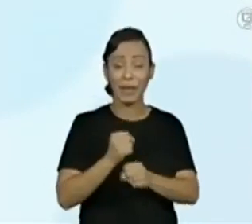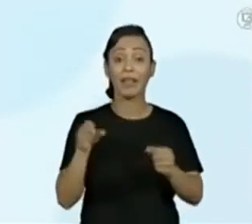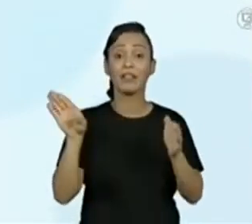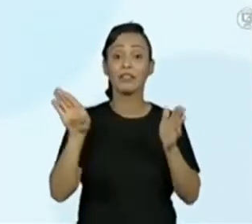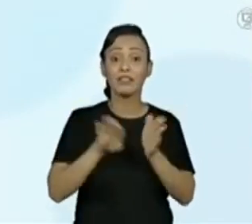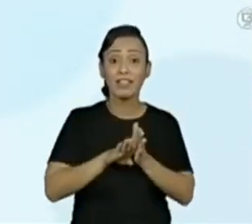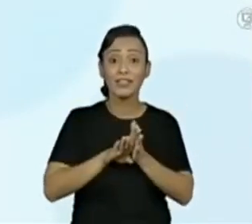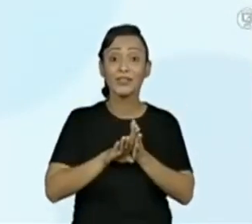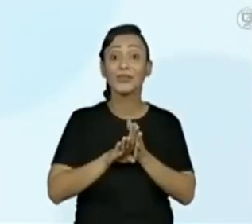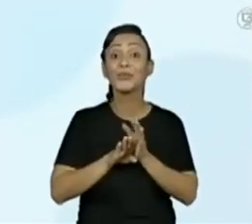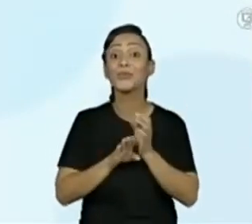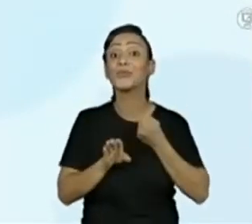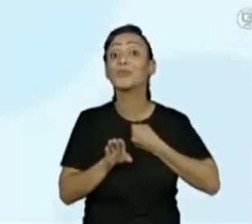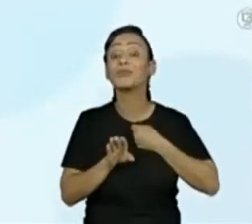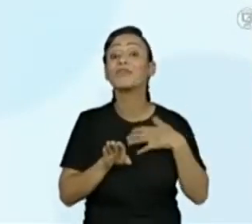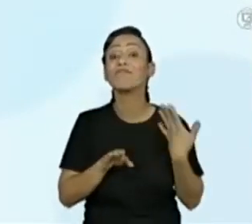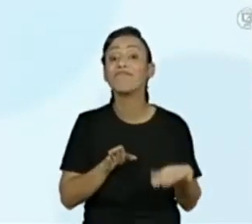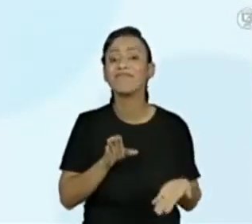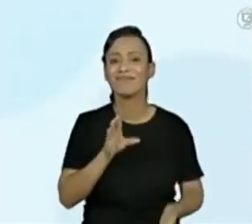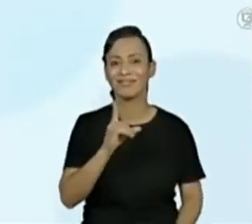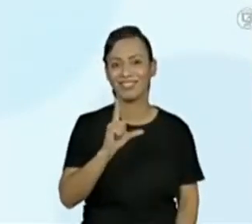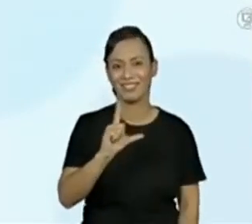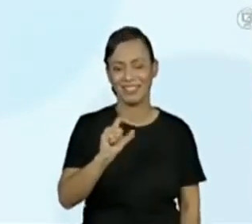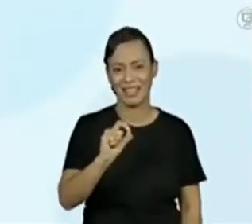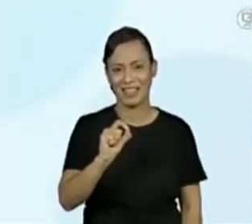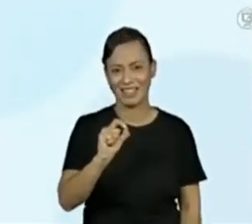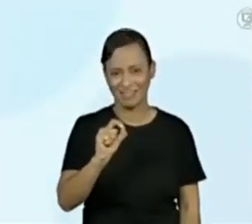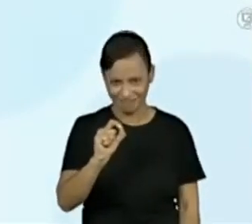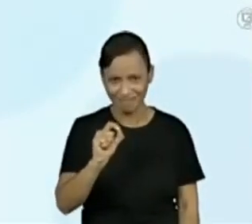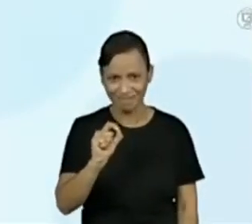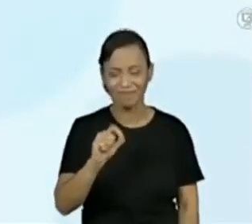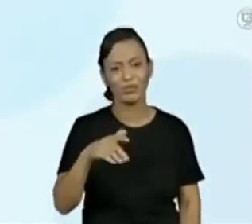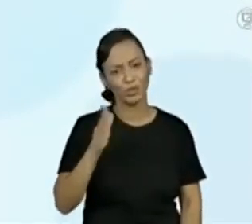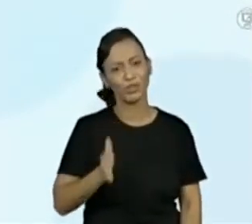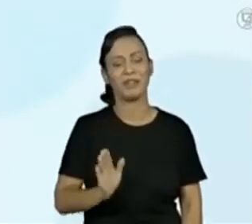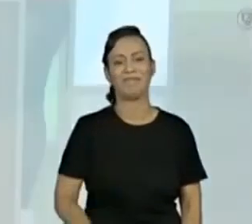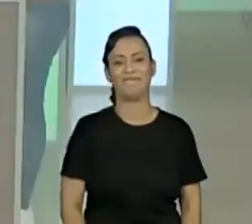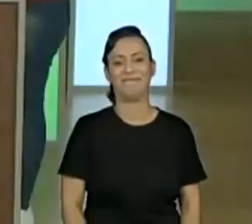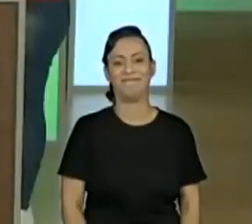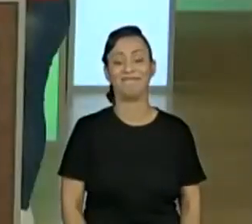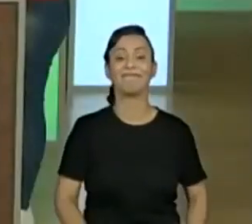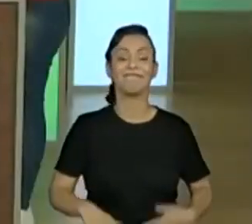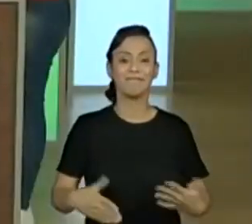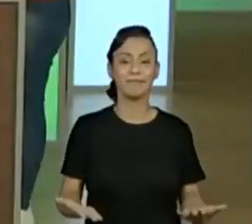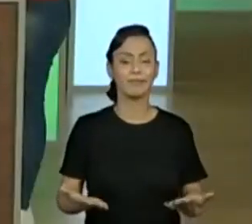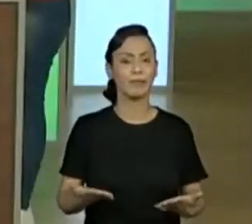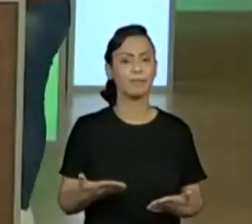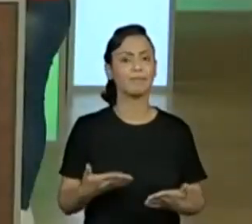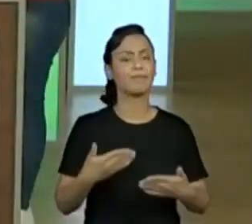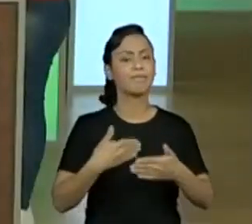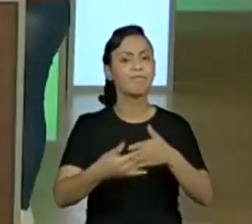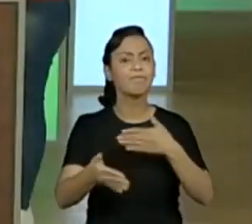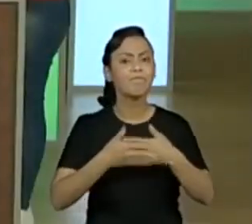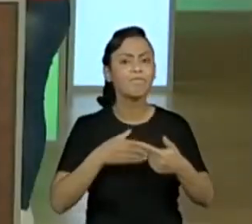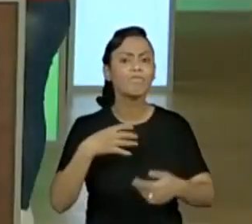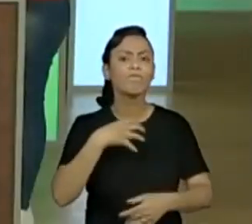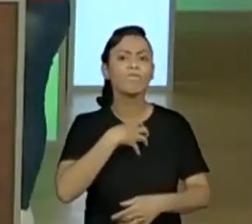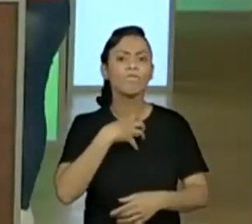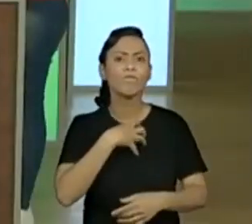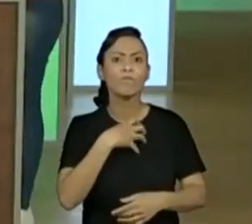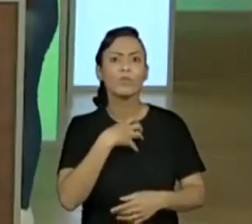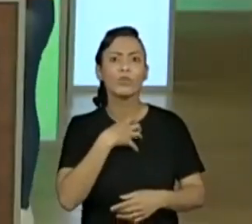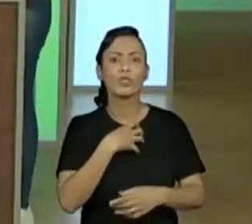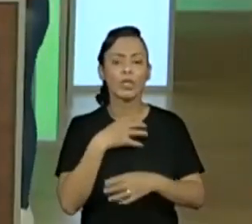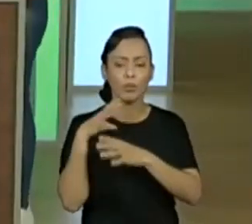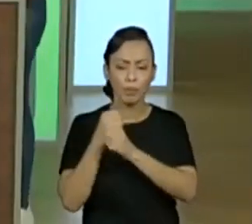continhas ali, não é? Para chegar no dez, somando, somando, mostrando que não importa qual é aí a parcela.